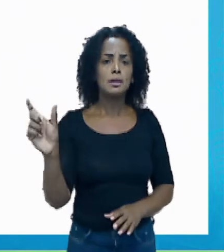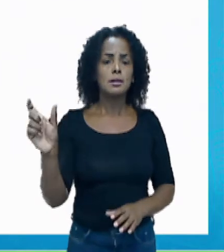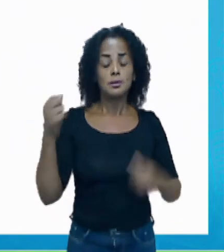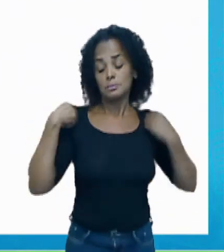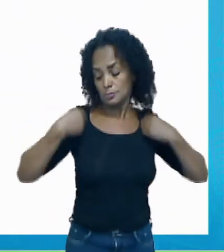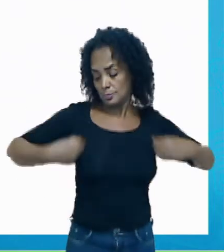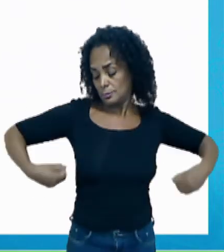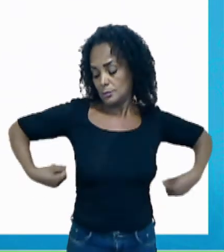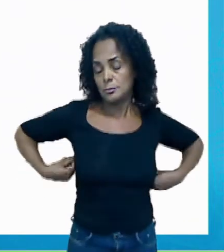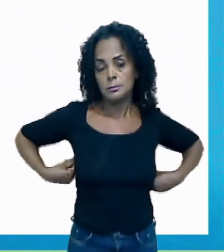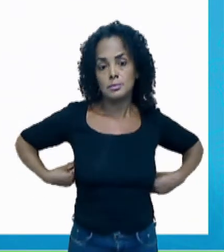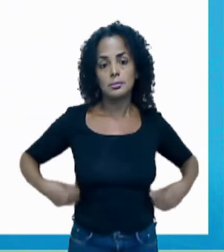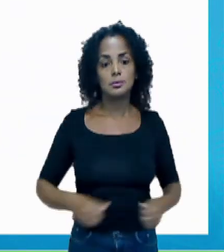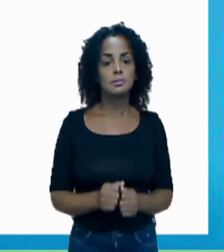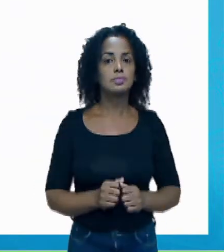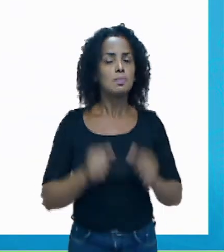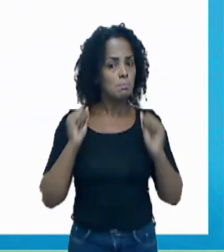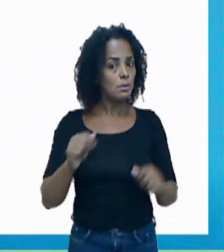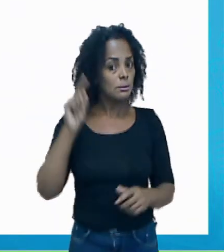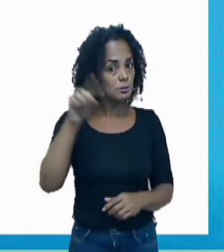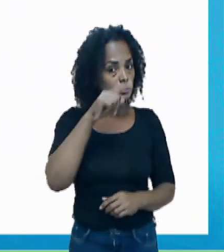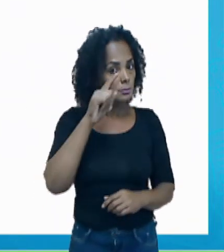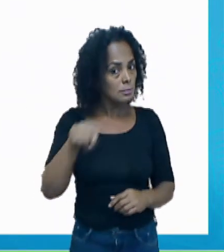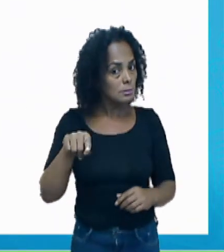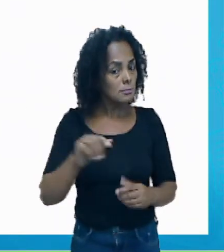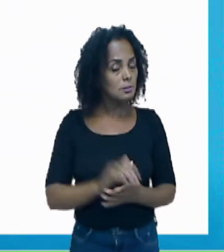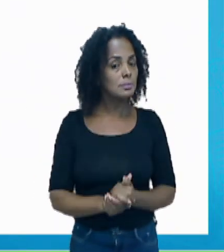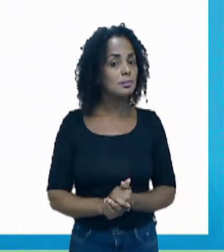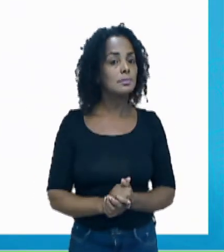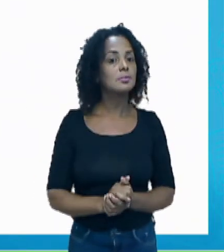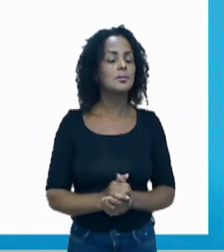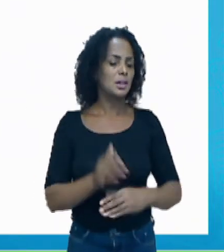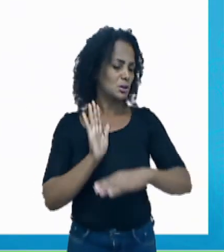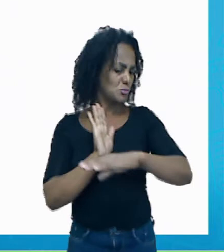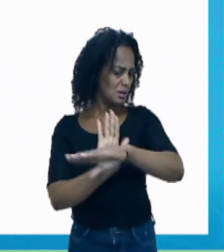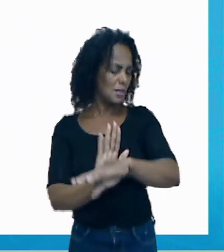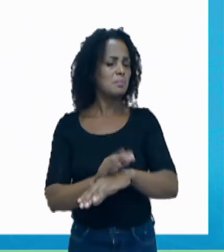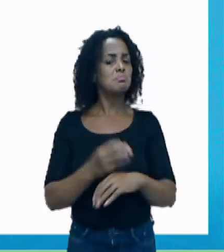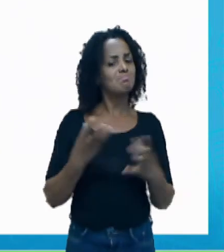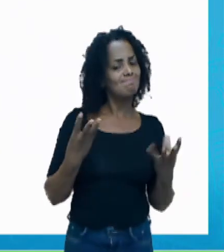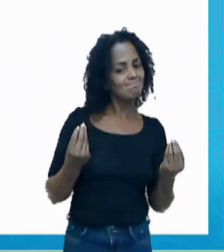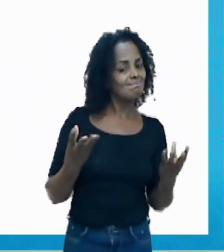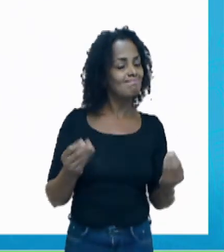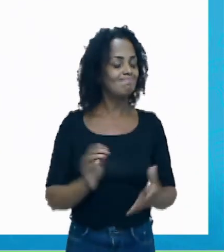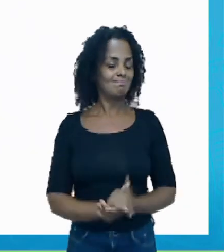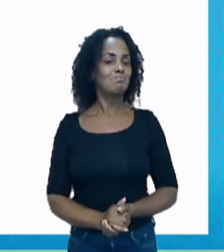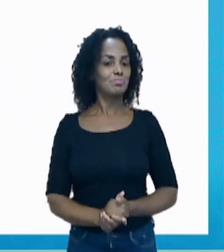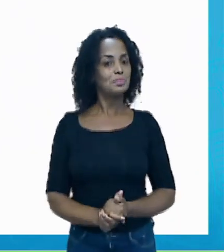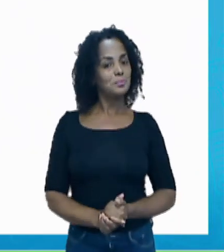marcar? Já te ajudei bastante nessa questão. Vamos lá?